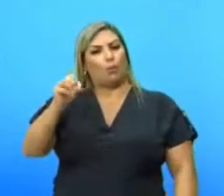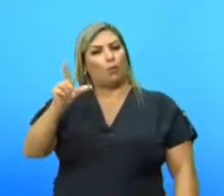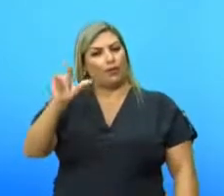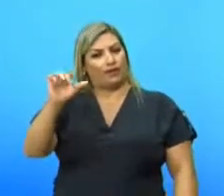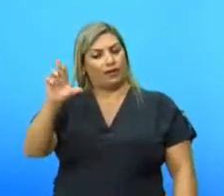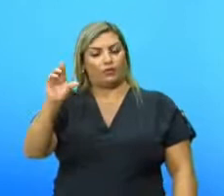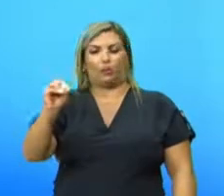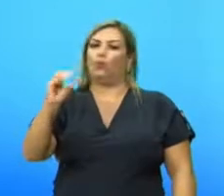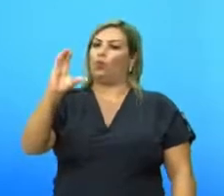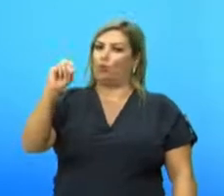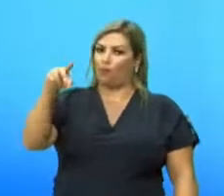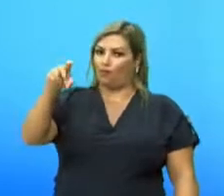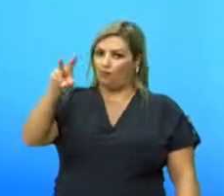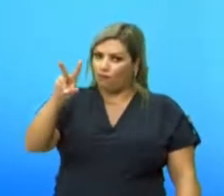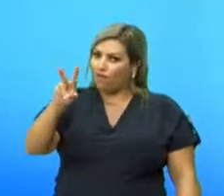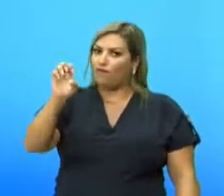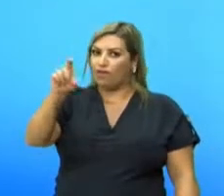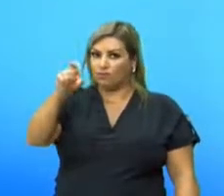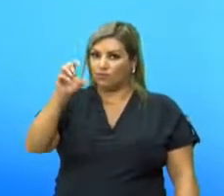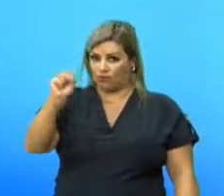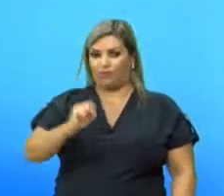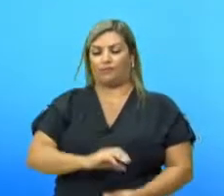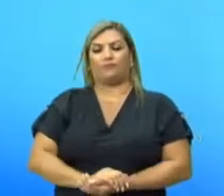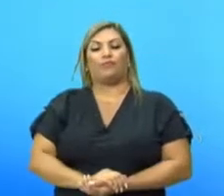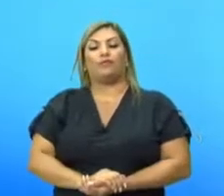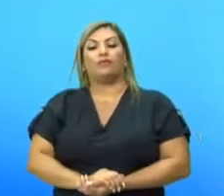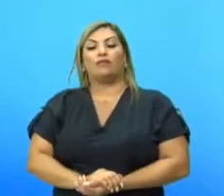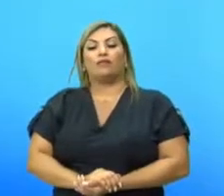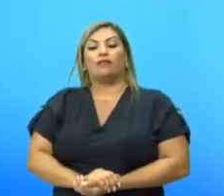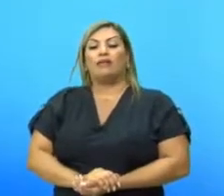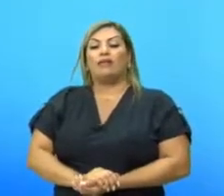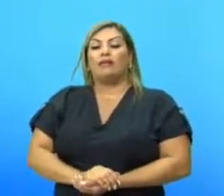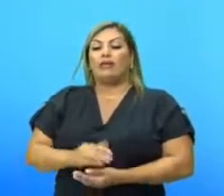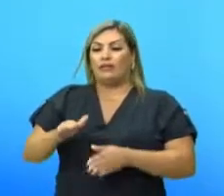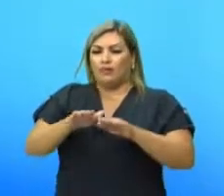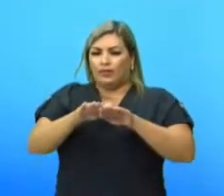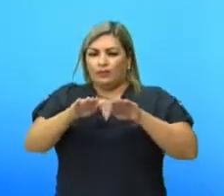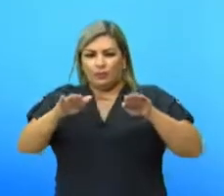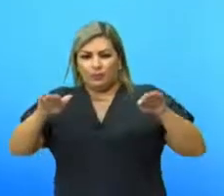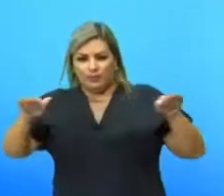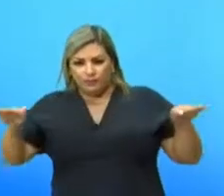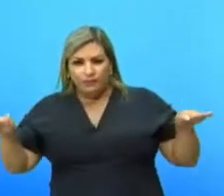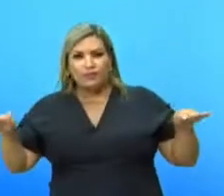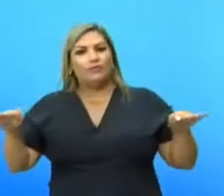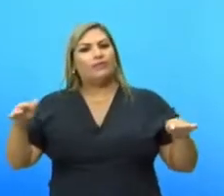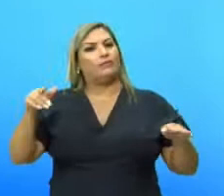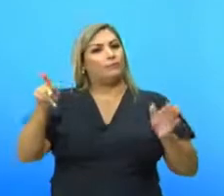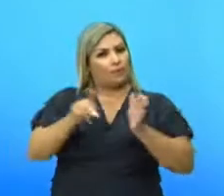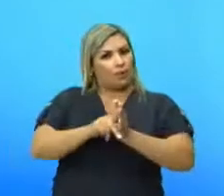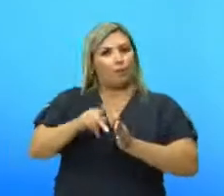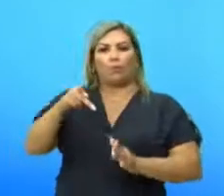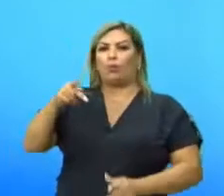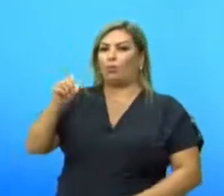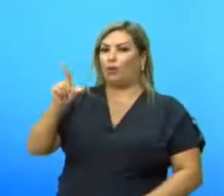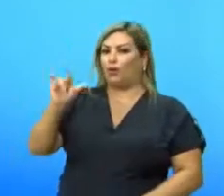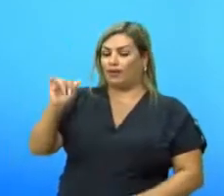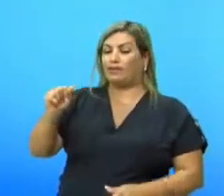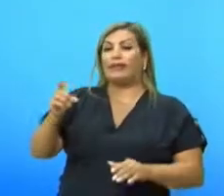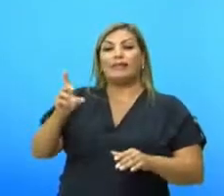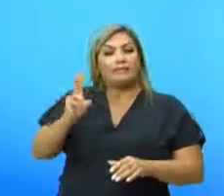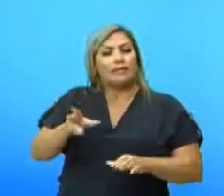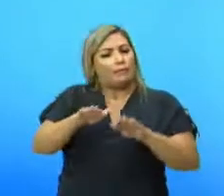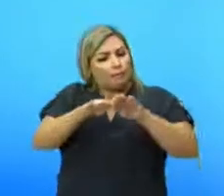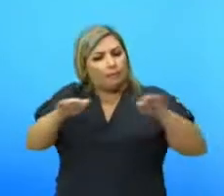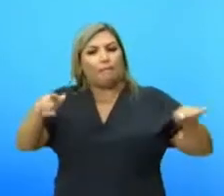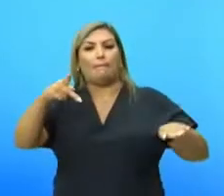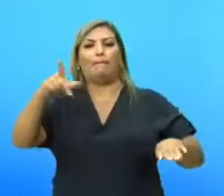Primeira condição. Leia comigo. A superfície do poliedro é formada somente por faces planas,